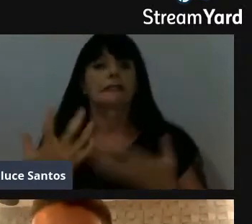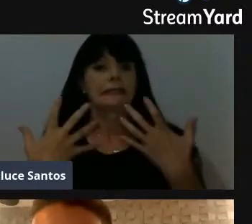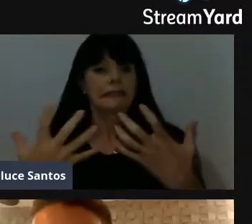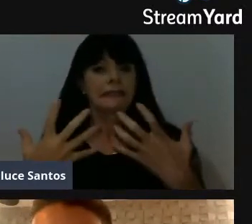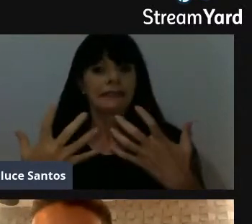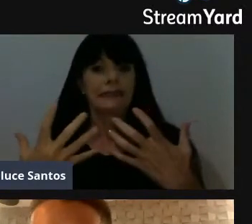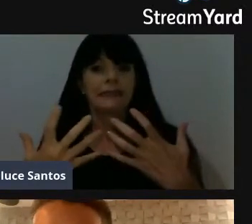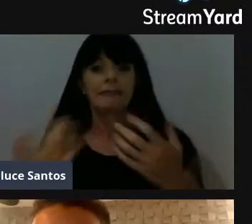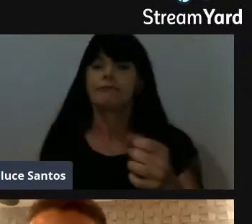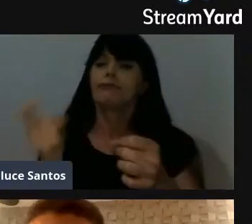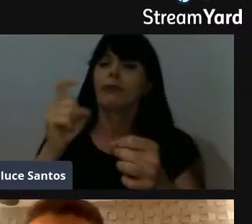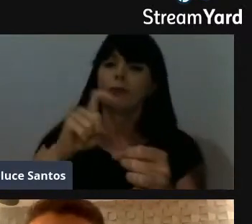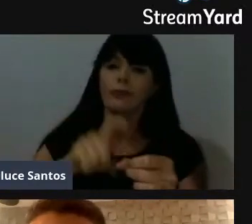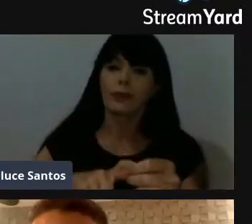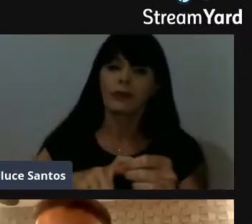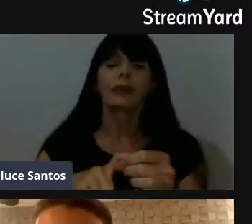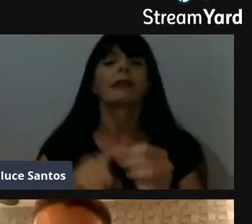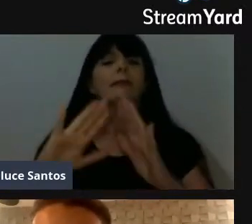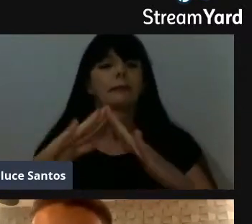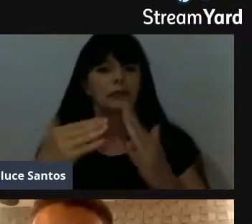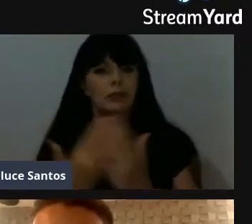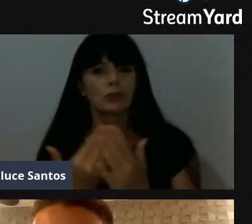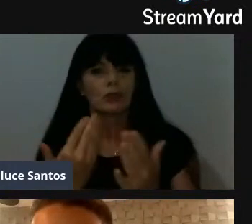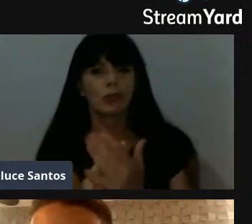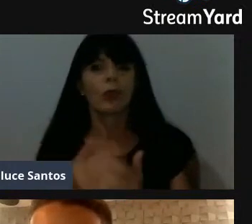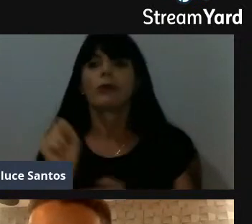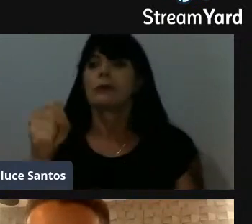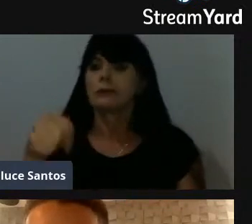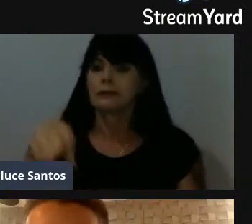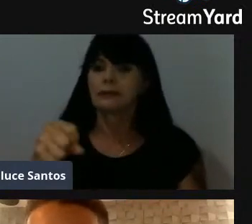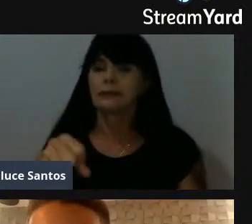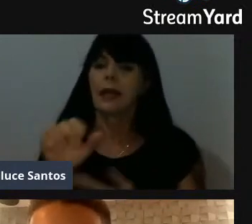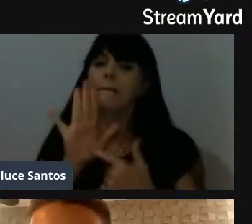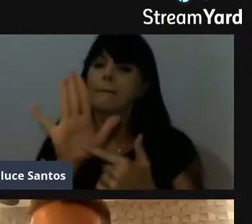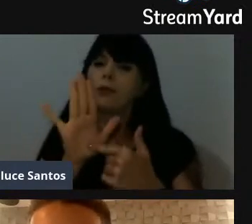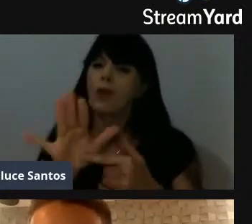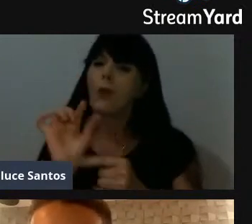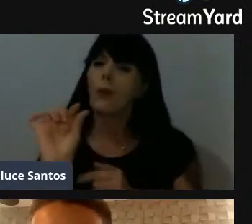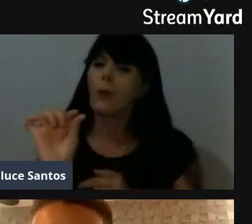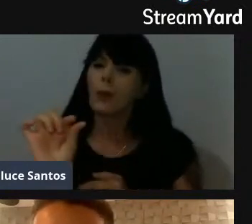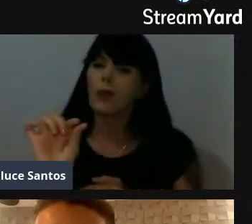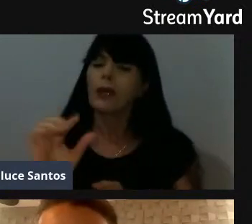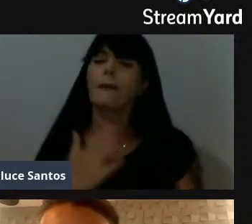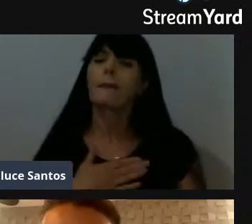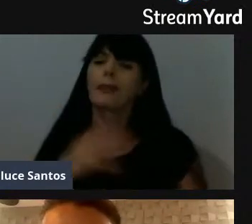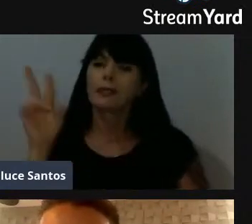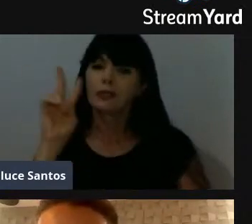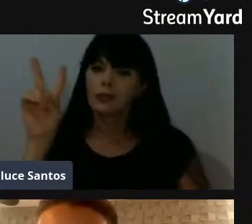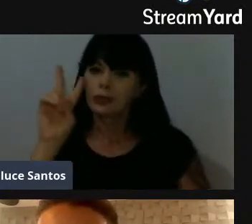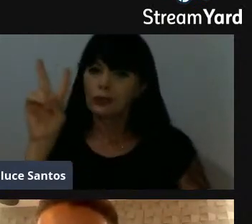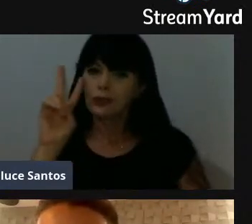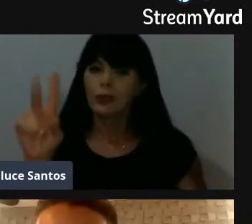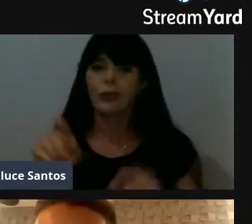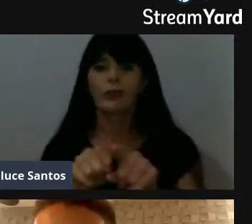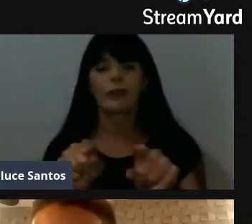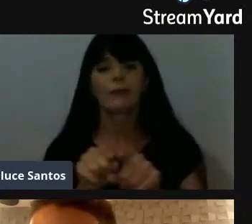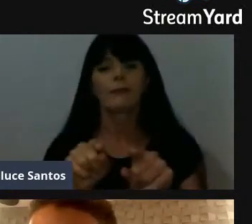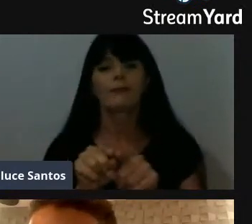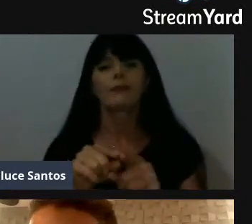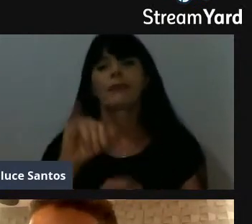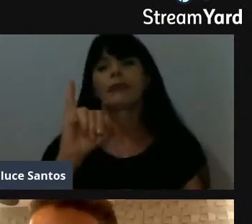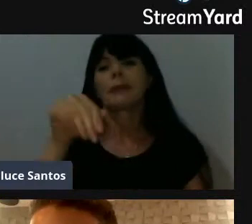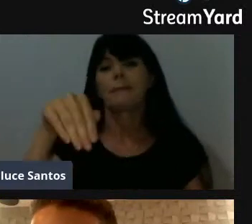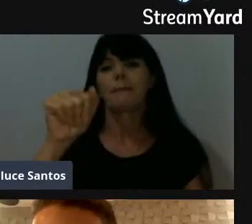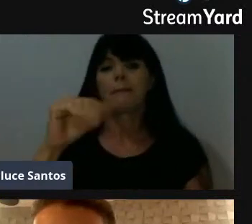que agregue muito para os alunos aí da escola, o nosso lado da Conceição. E, trazendo um pouquinho do meu histórico, né, como já foi dito, eu me